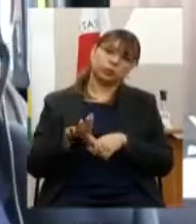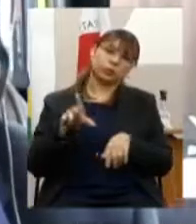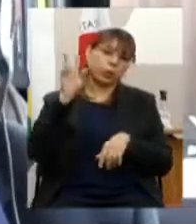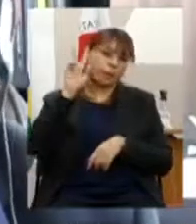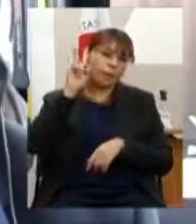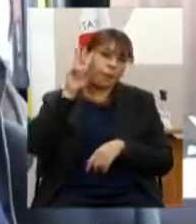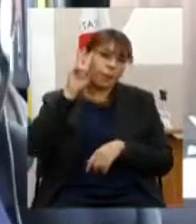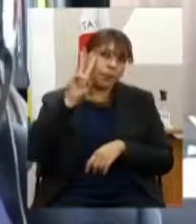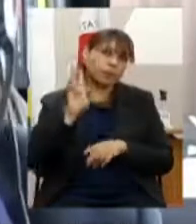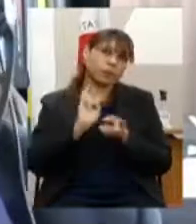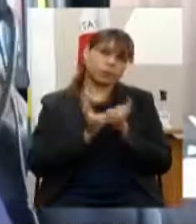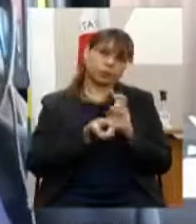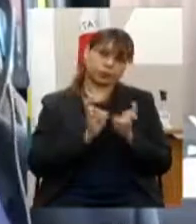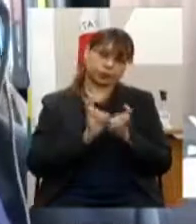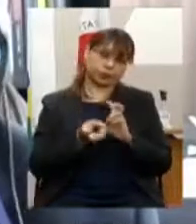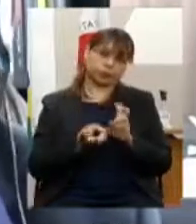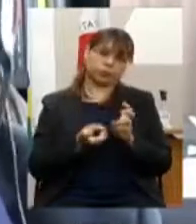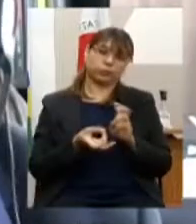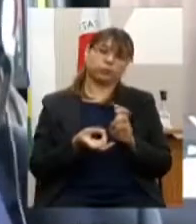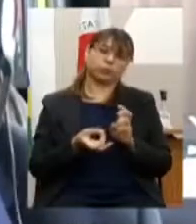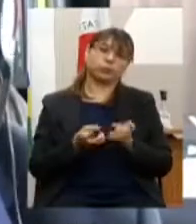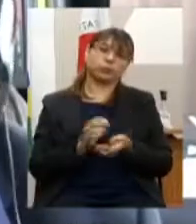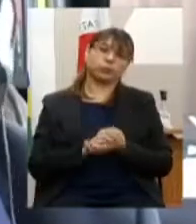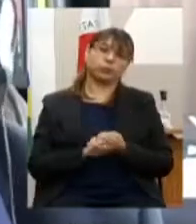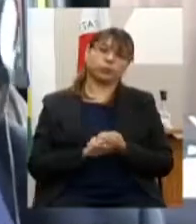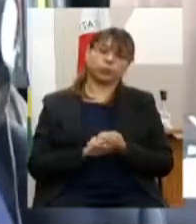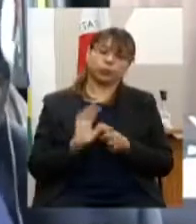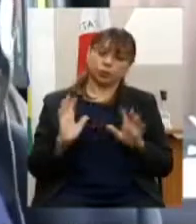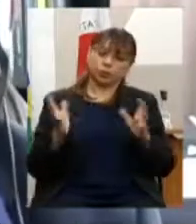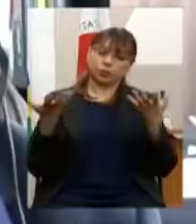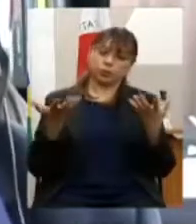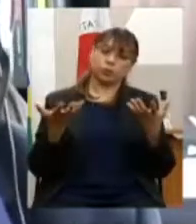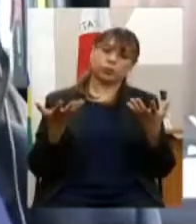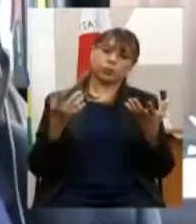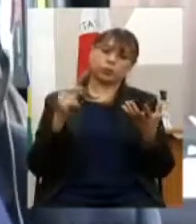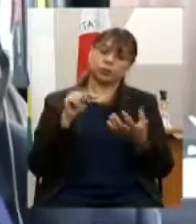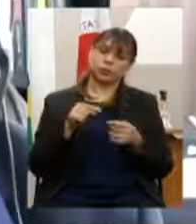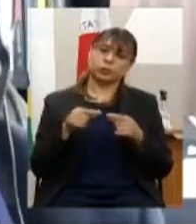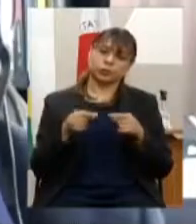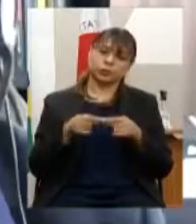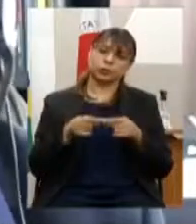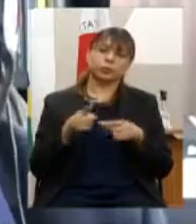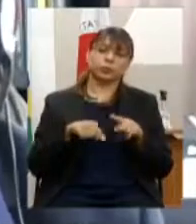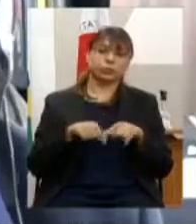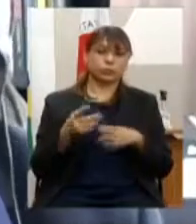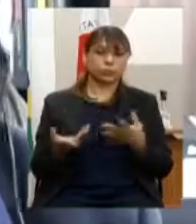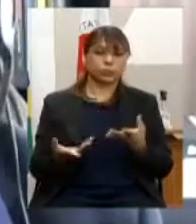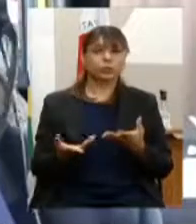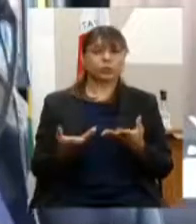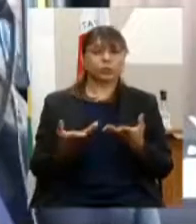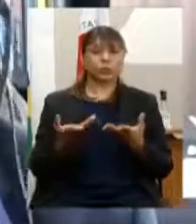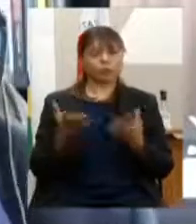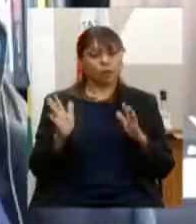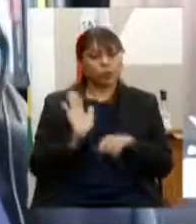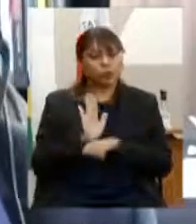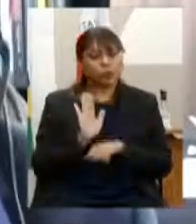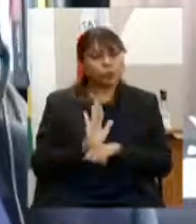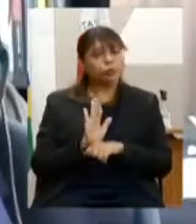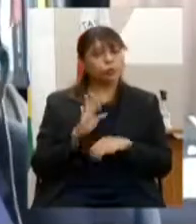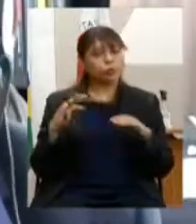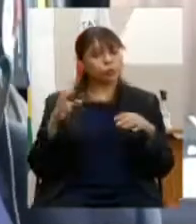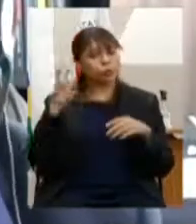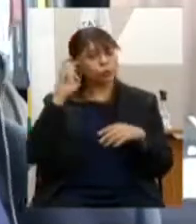capoeira colaborando assim com a salvaguarda do patrimônio imaterial que contribui para a cultura e o turismo mineiro